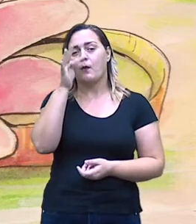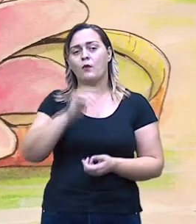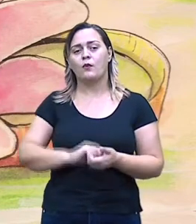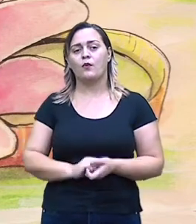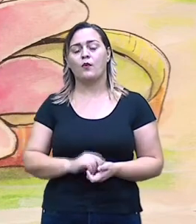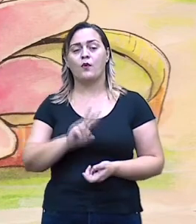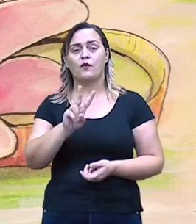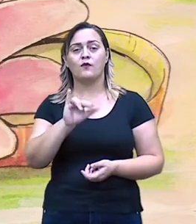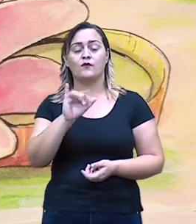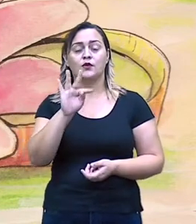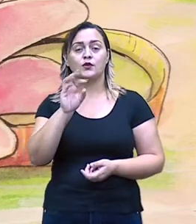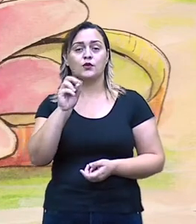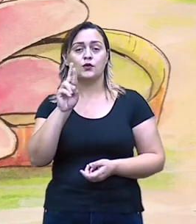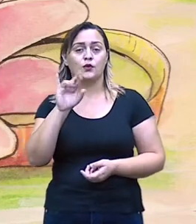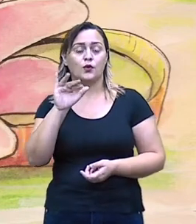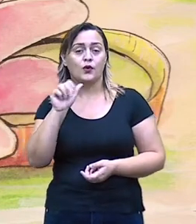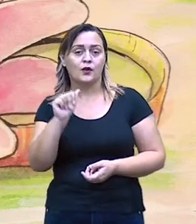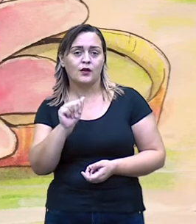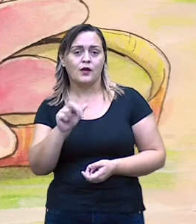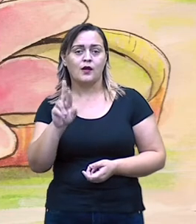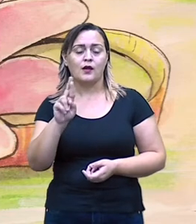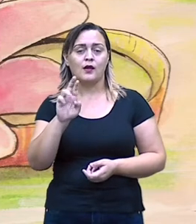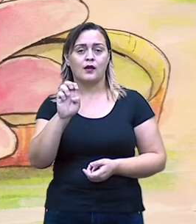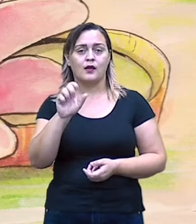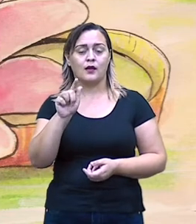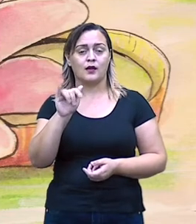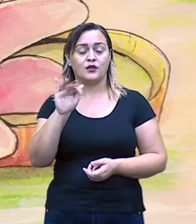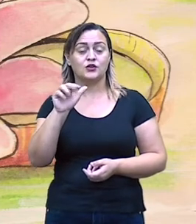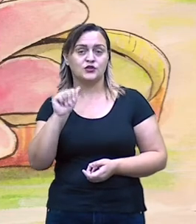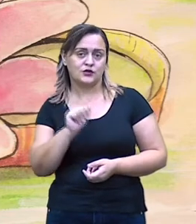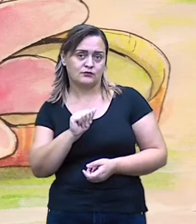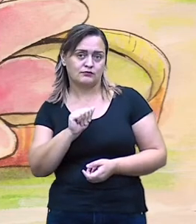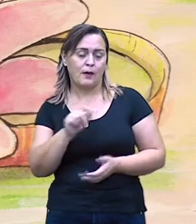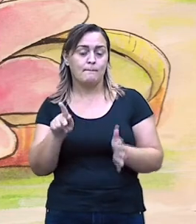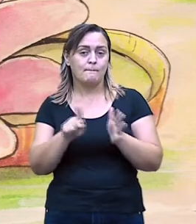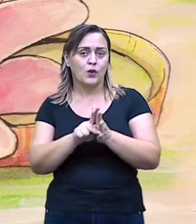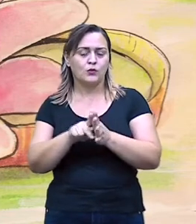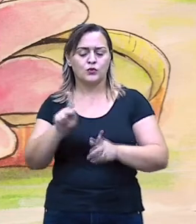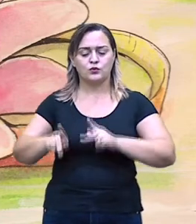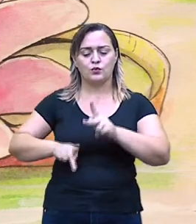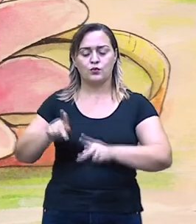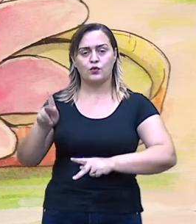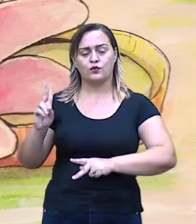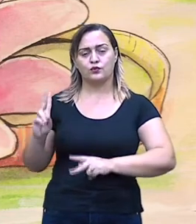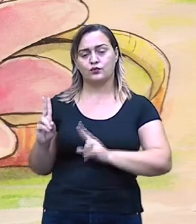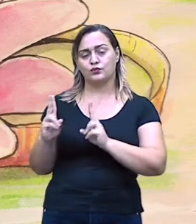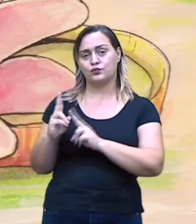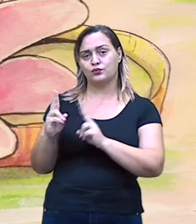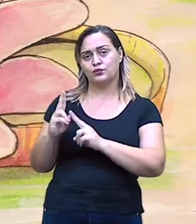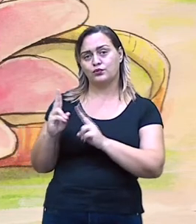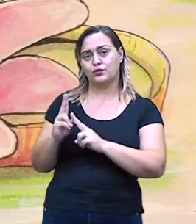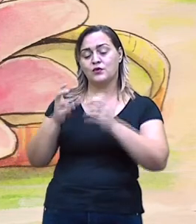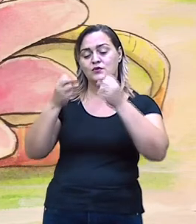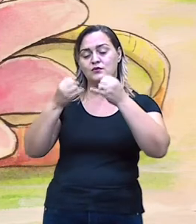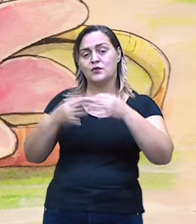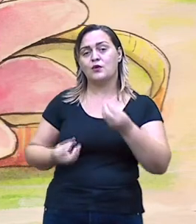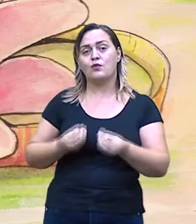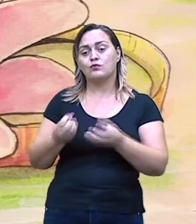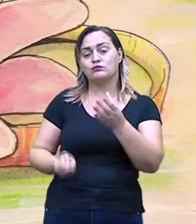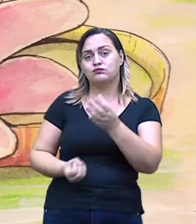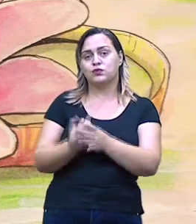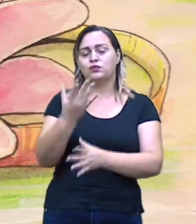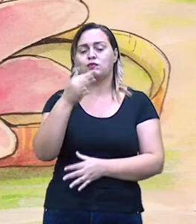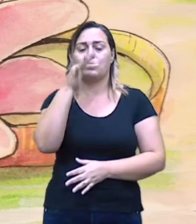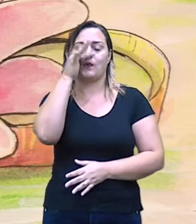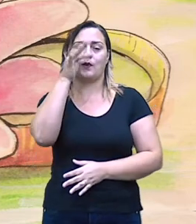uma lenda brasileira de origem indígena. Tupi-Guarani. Ela explica a origem da planta aquática.